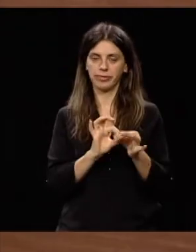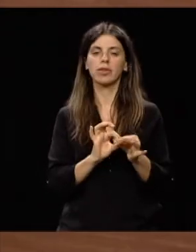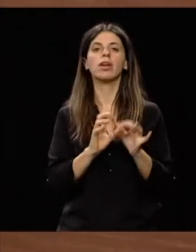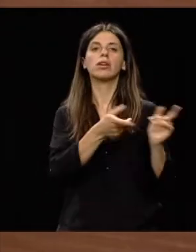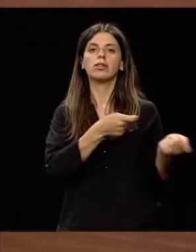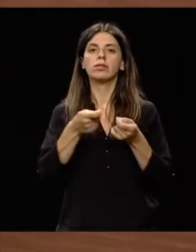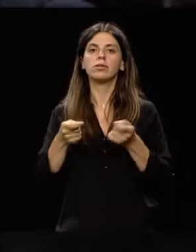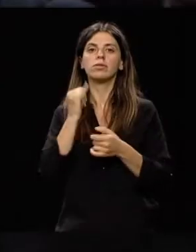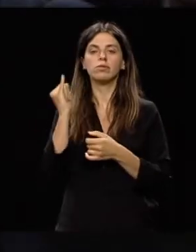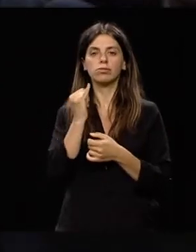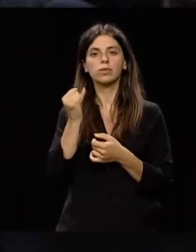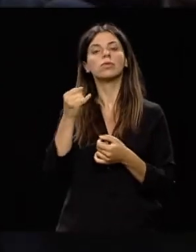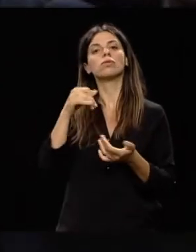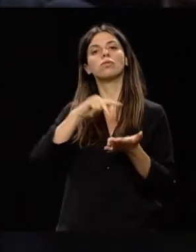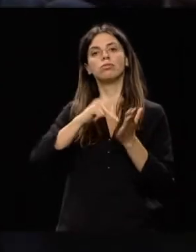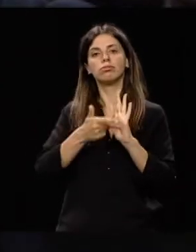Biseu.